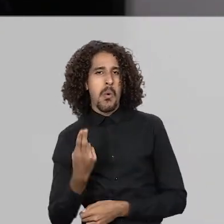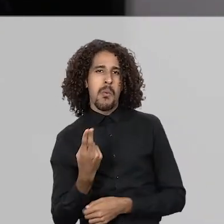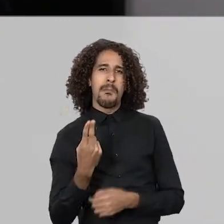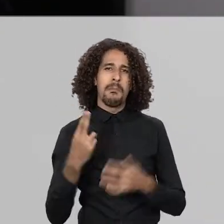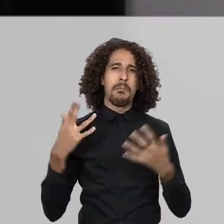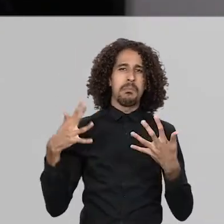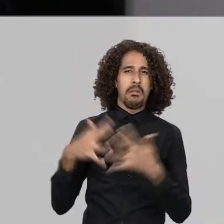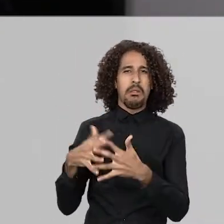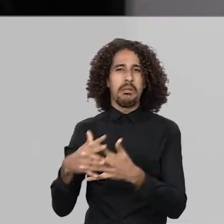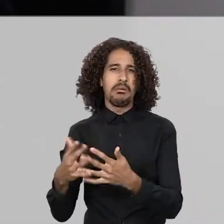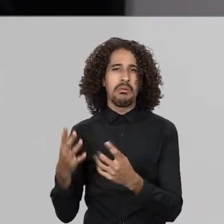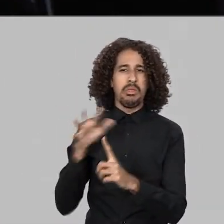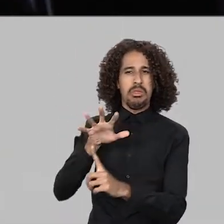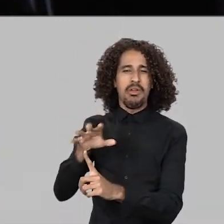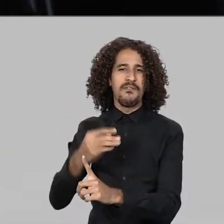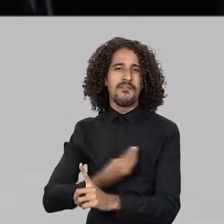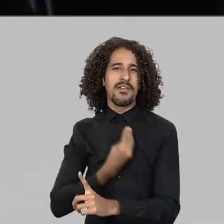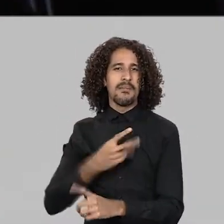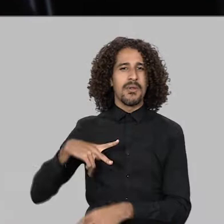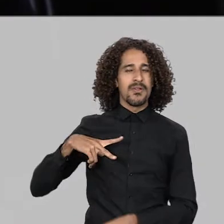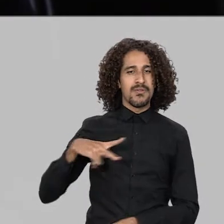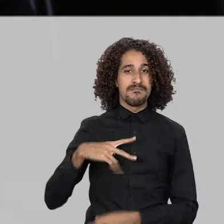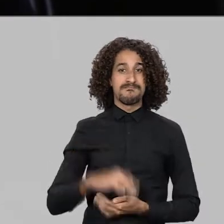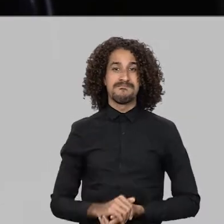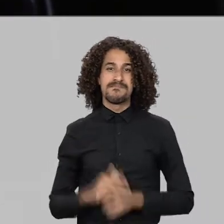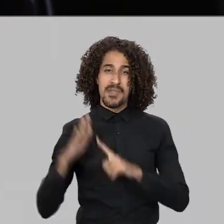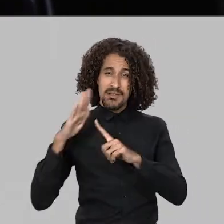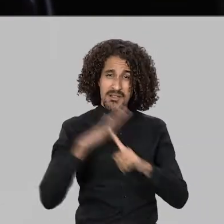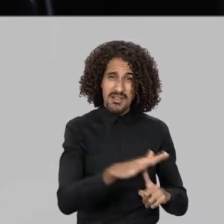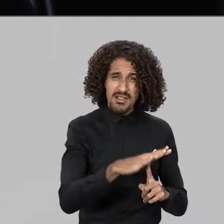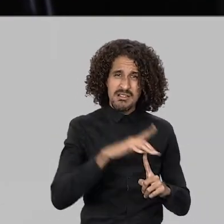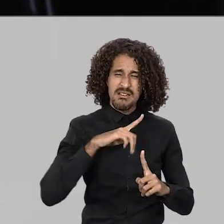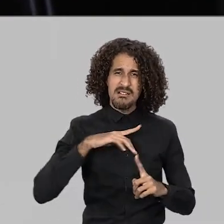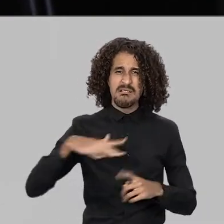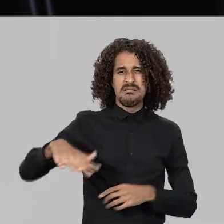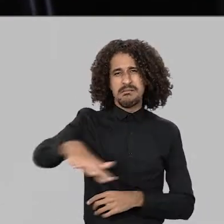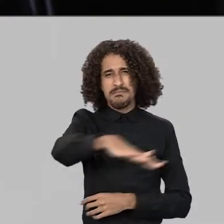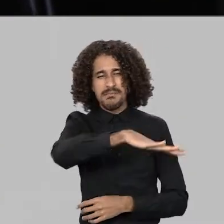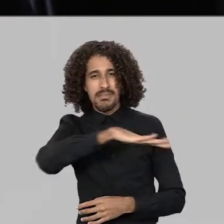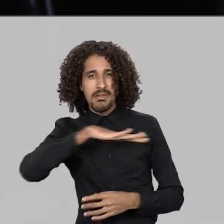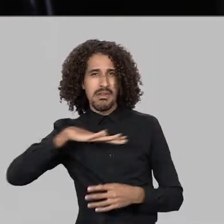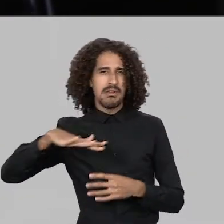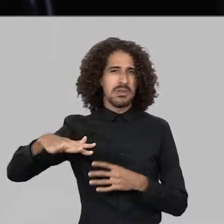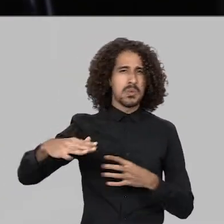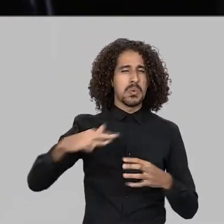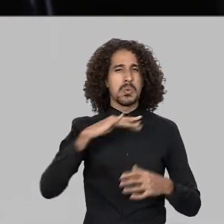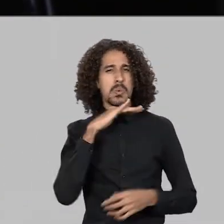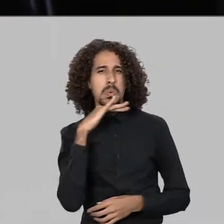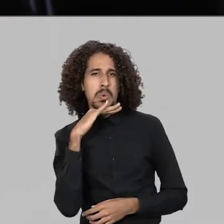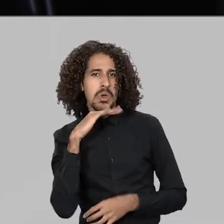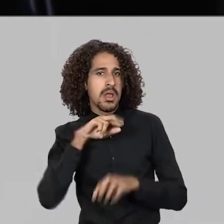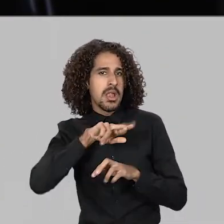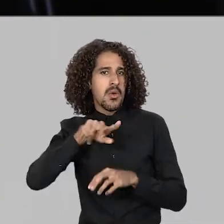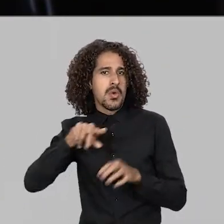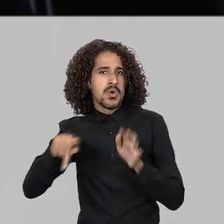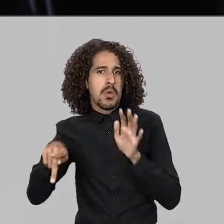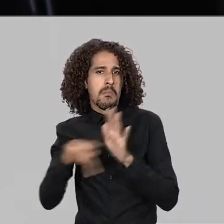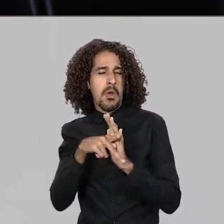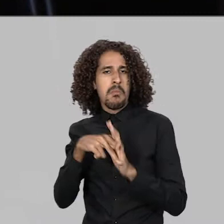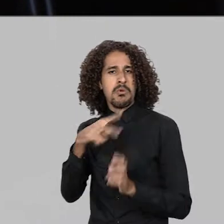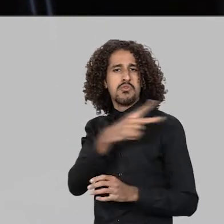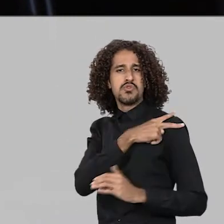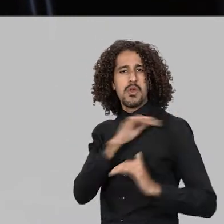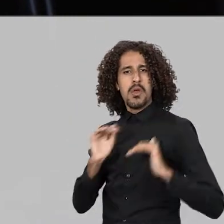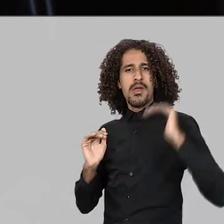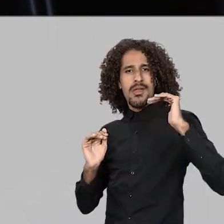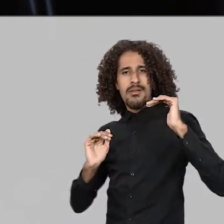interferência na questão pessoal. O assédio moral cria uma acidez, cria um clima ruim, não apenas entre